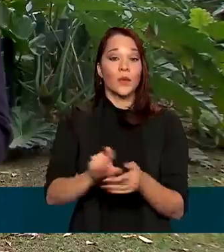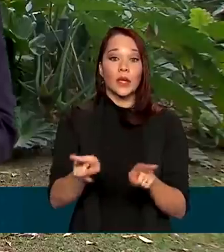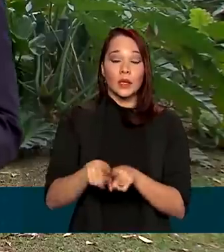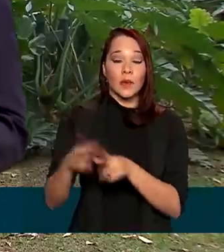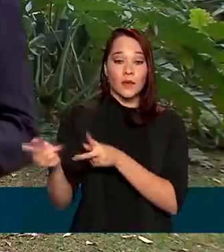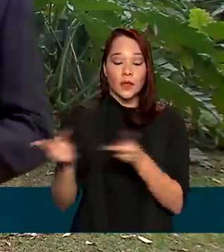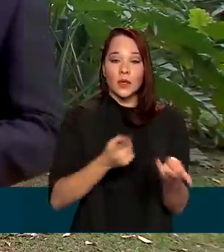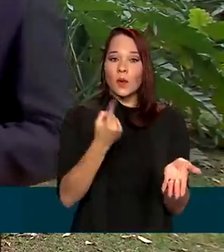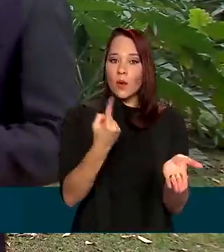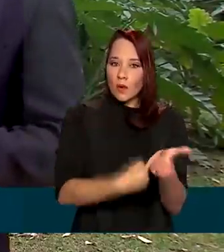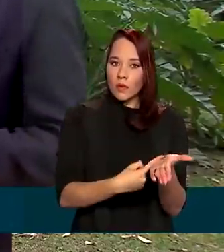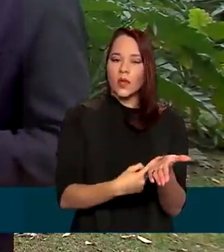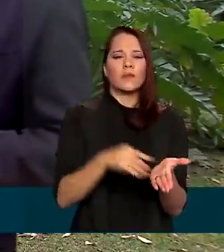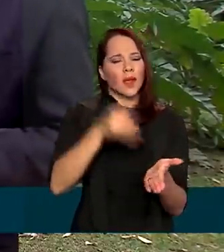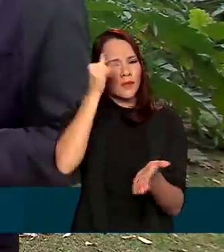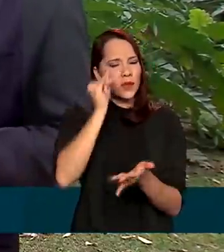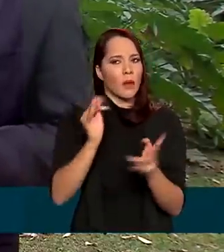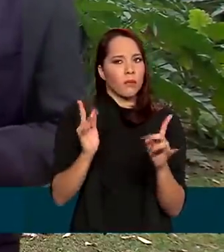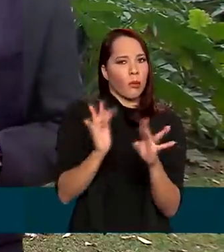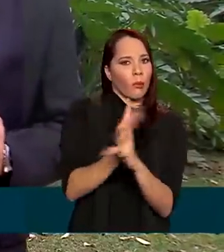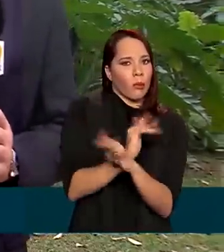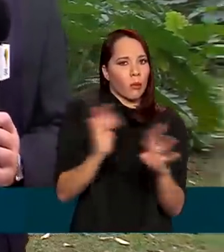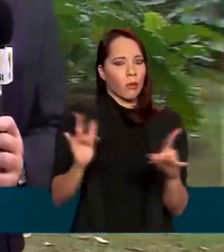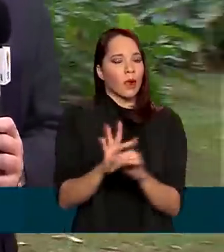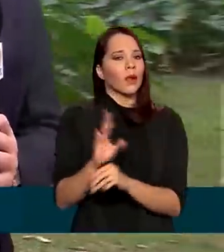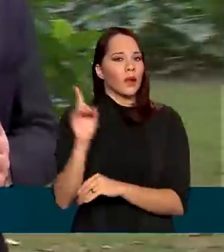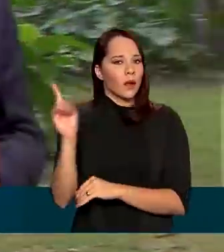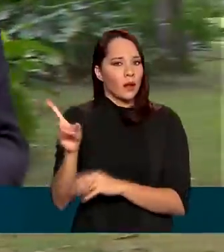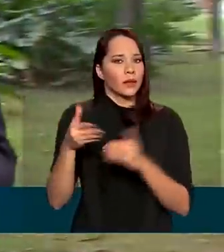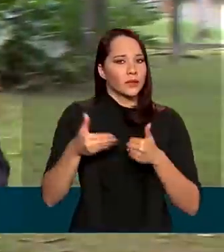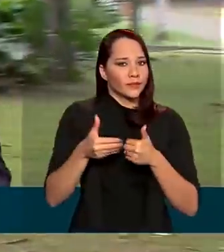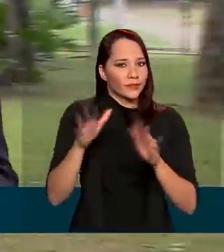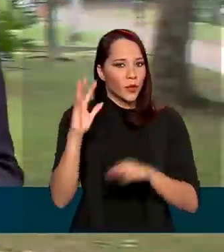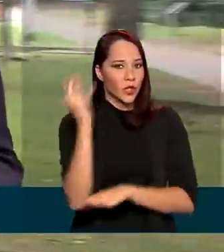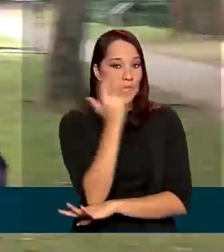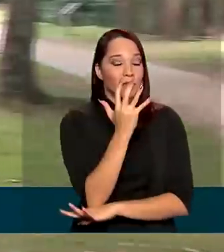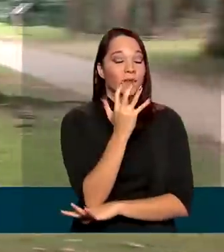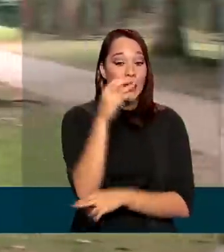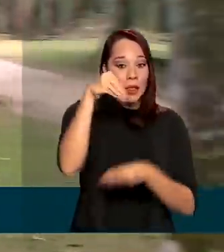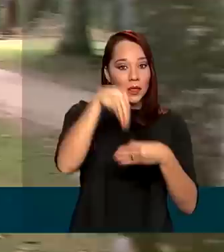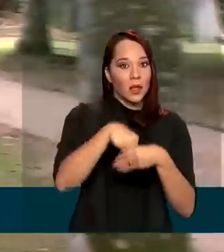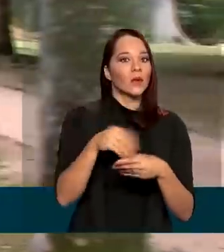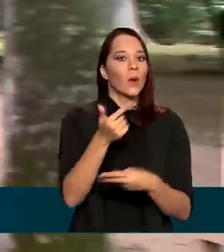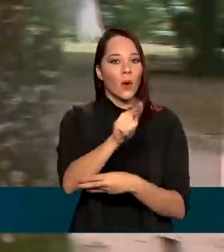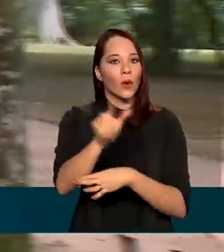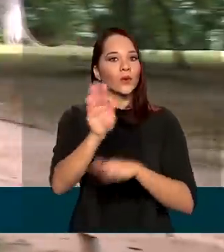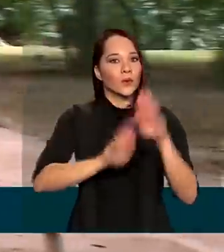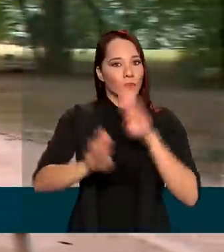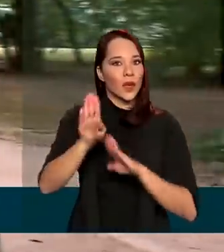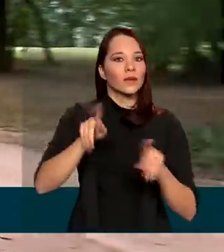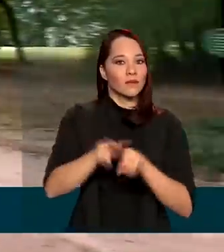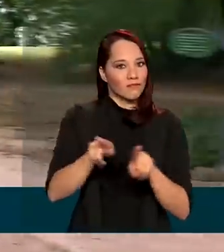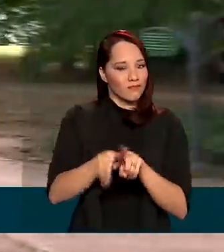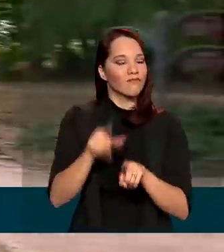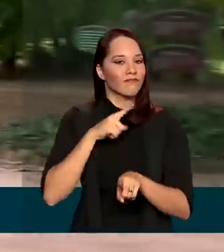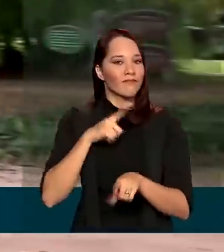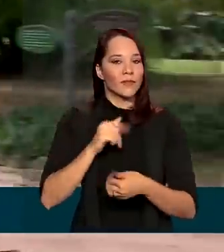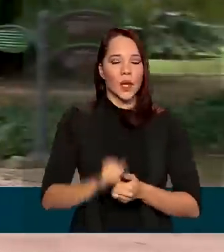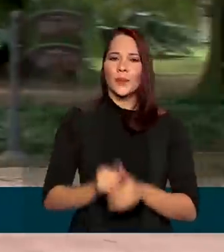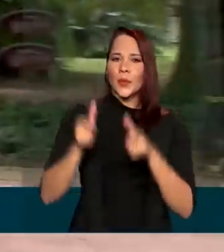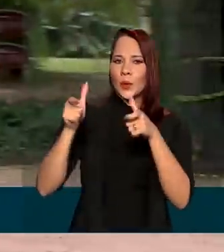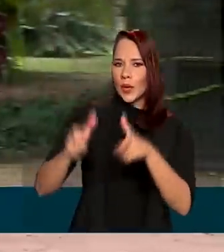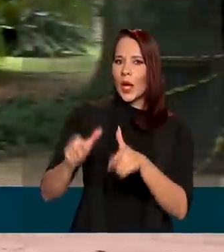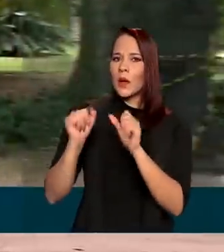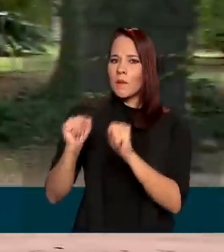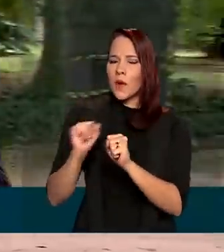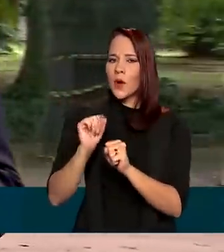agentadas para evitar uma aglomeração aqui na porta do Jardim Botânico. E dentro do parque, outros cuidados também foram tomados. Lugares onde